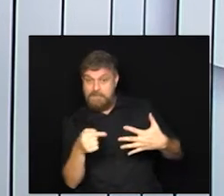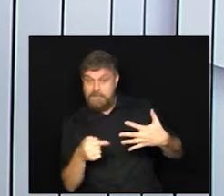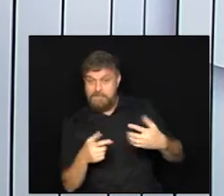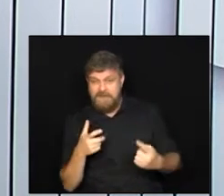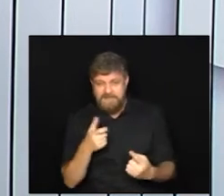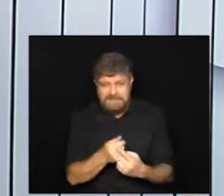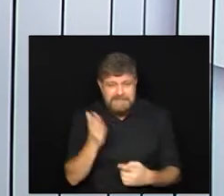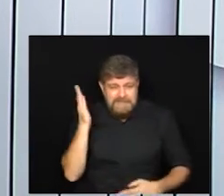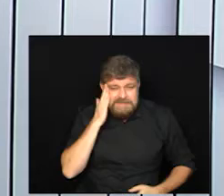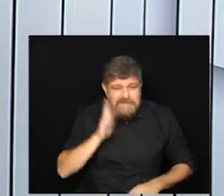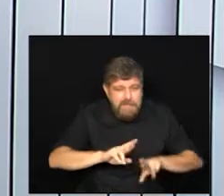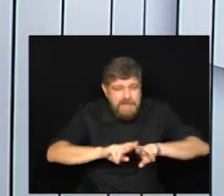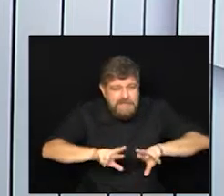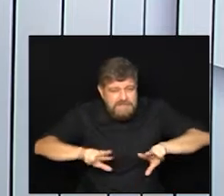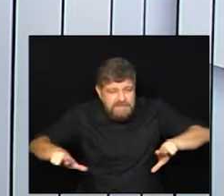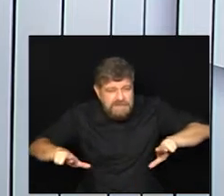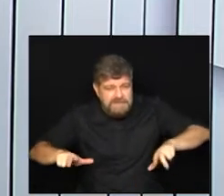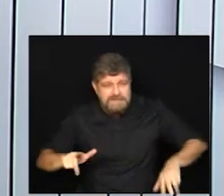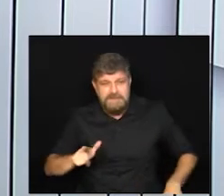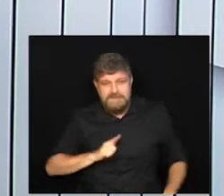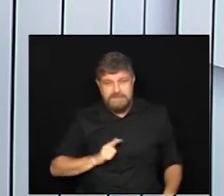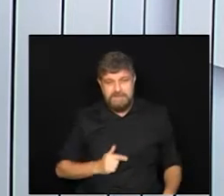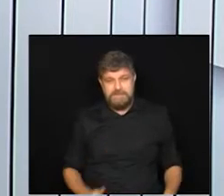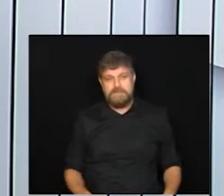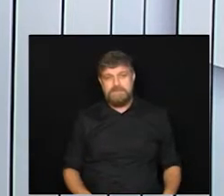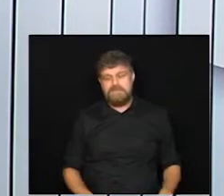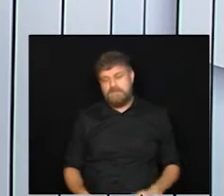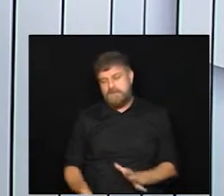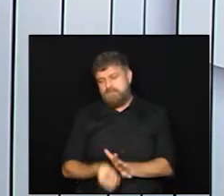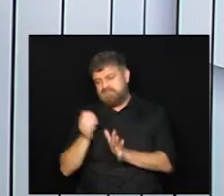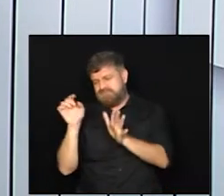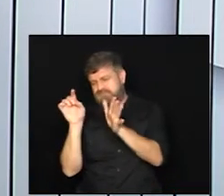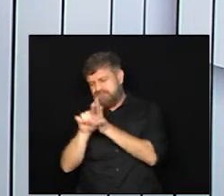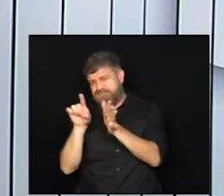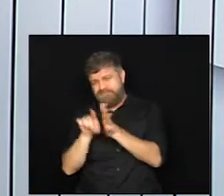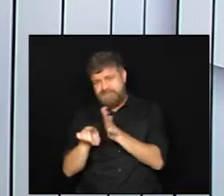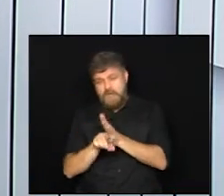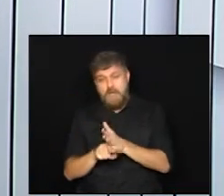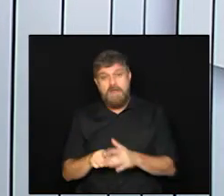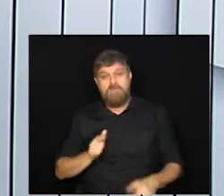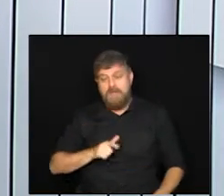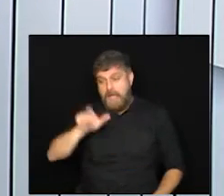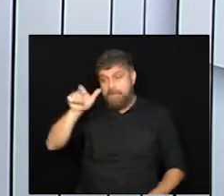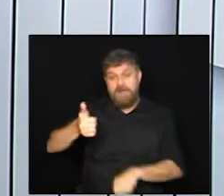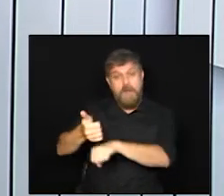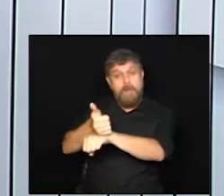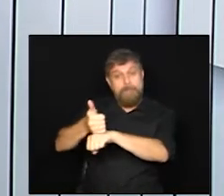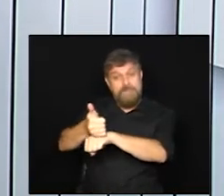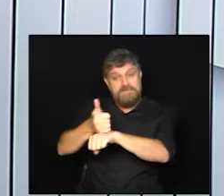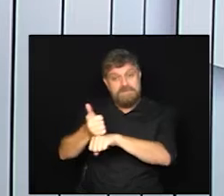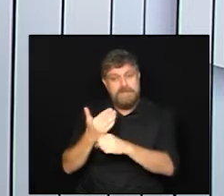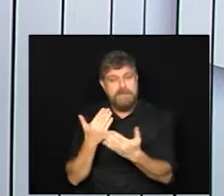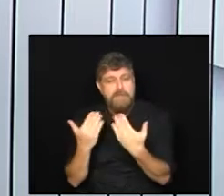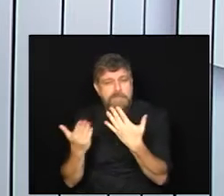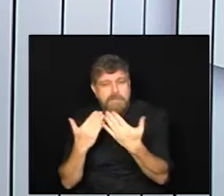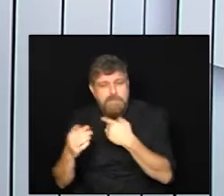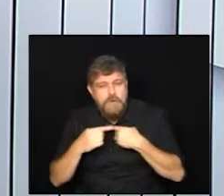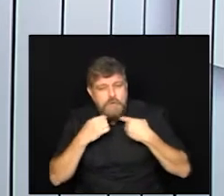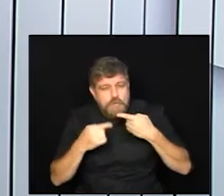você sabe a diferença entre elas nós temos muitas perguntas nós vamos conversar com uma especialista tem alguma dúvida sobre